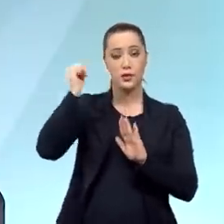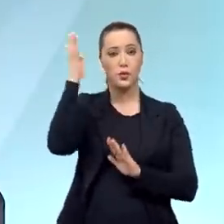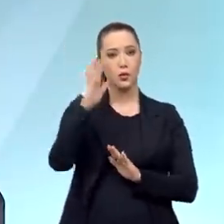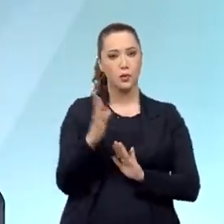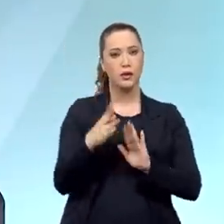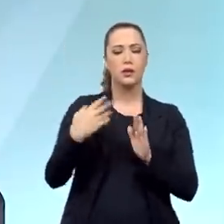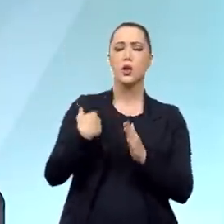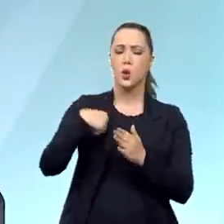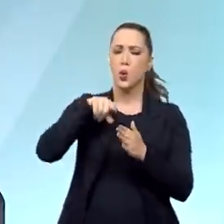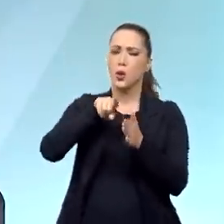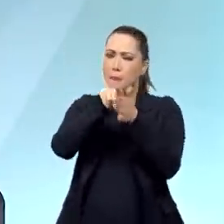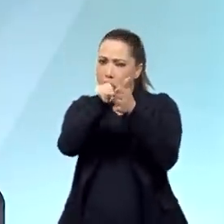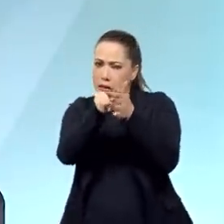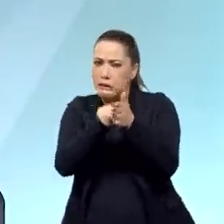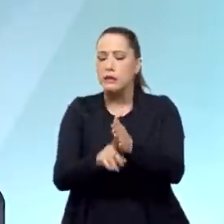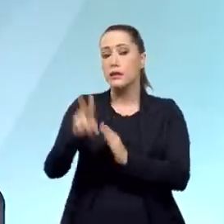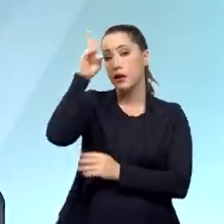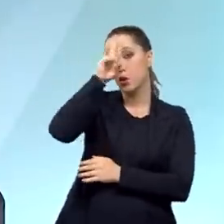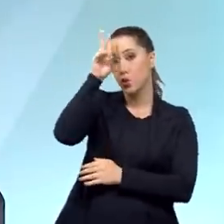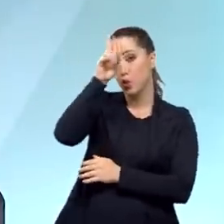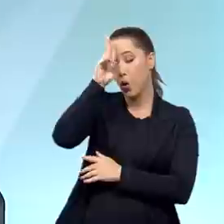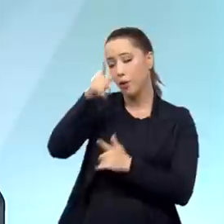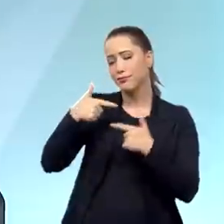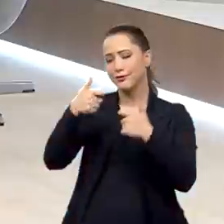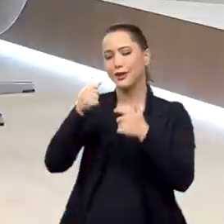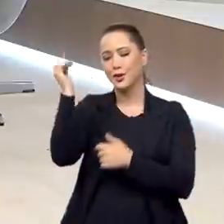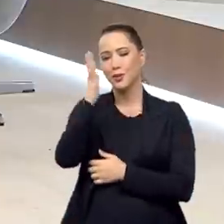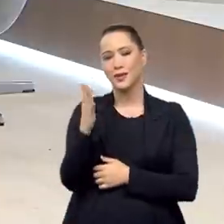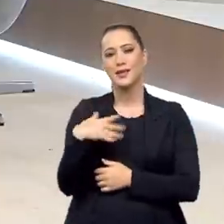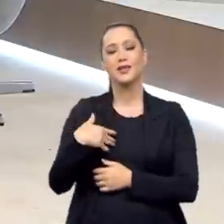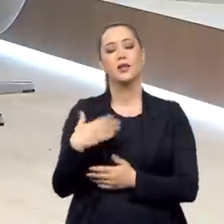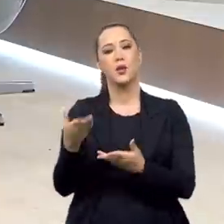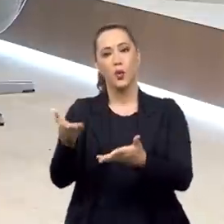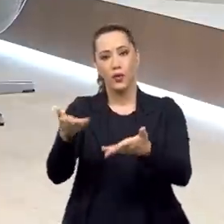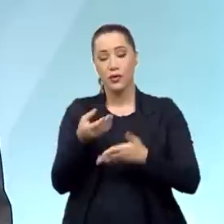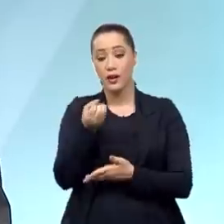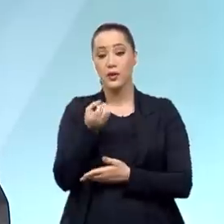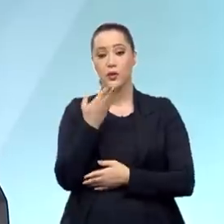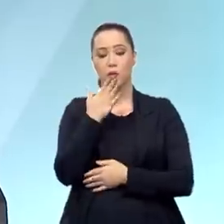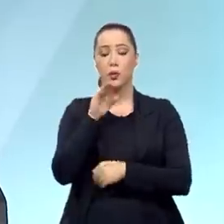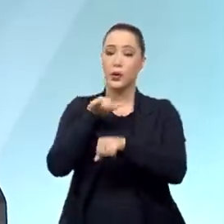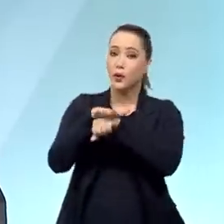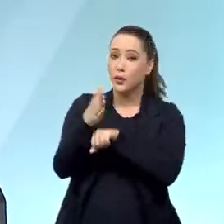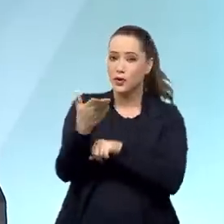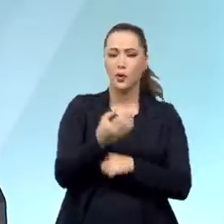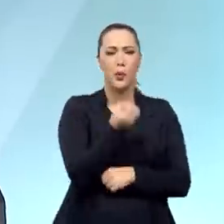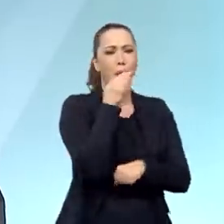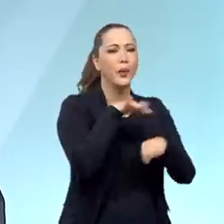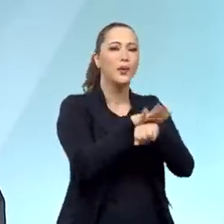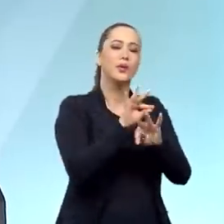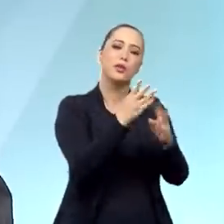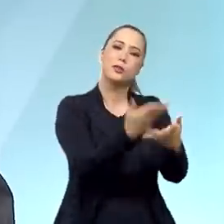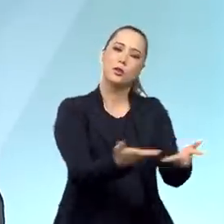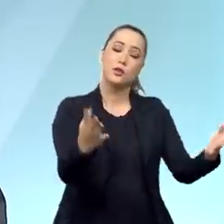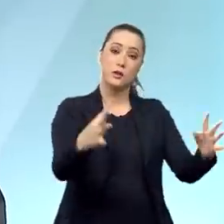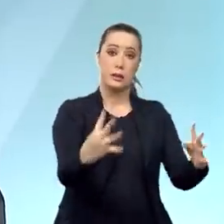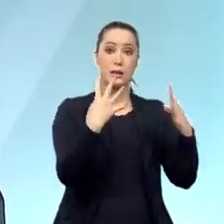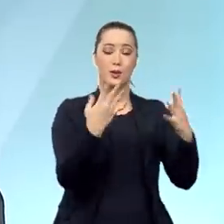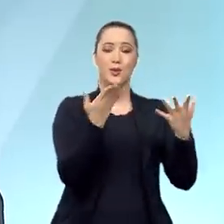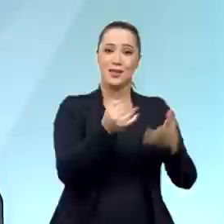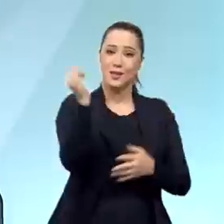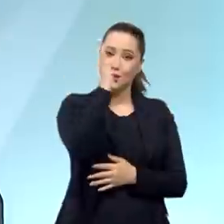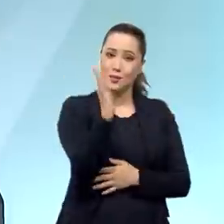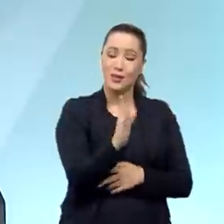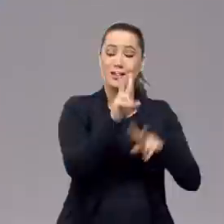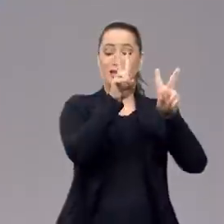Militar, convidado desta edição do nosso Brasil em Pauta. General, muito boa noite! Boa noite, Cartacho. Boa noite a todos os espectadores do